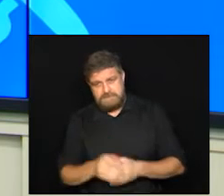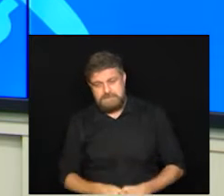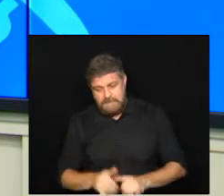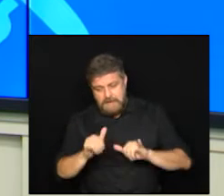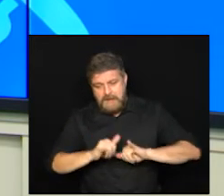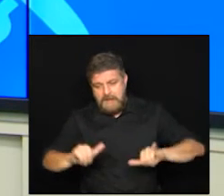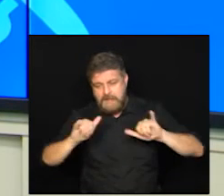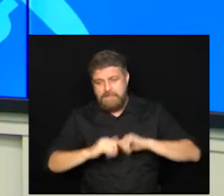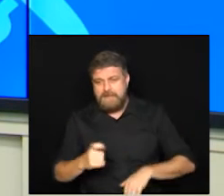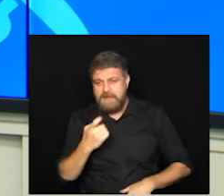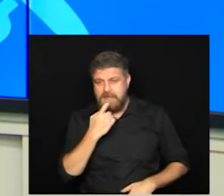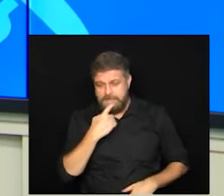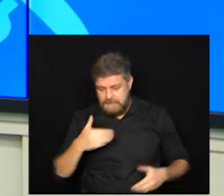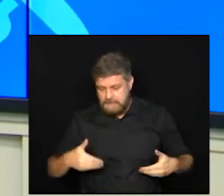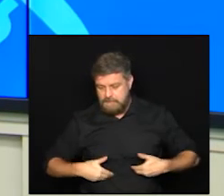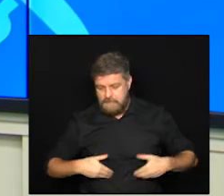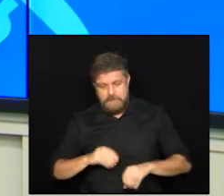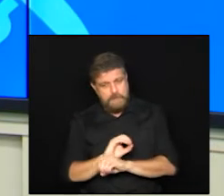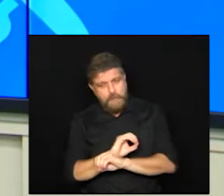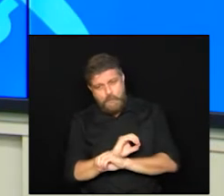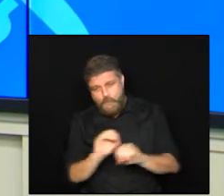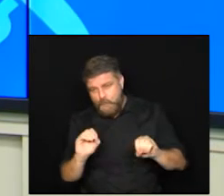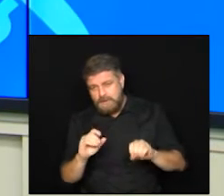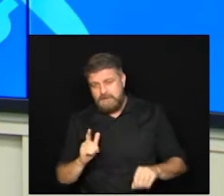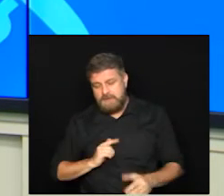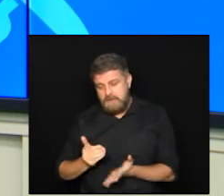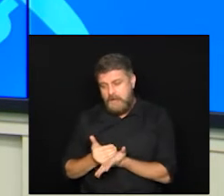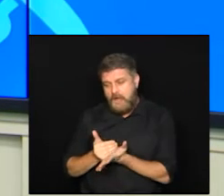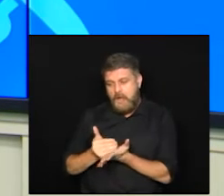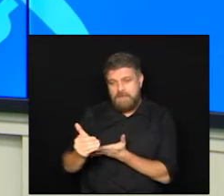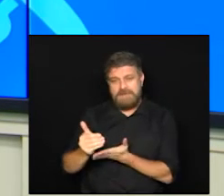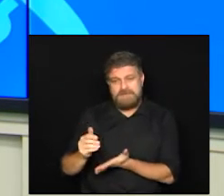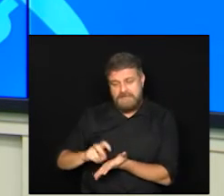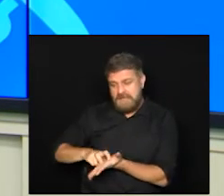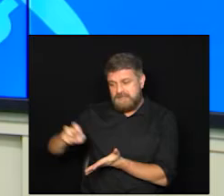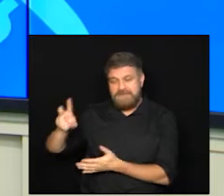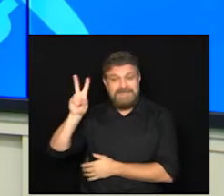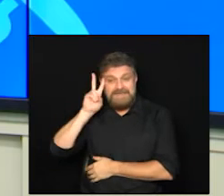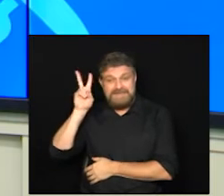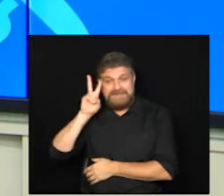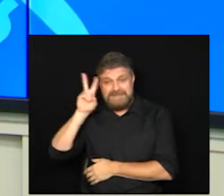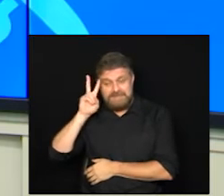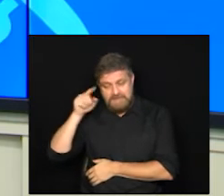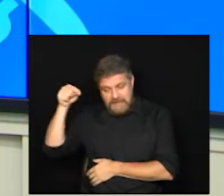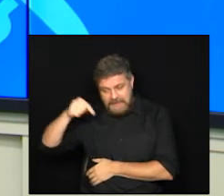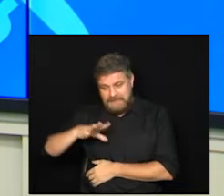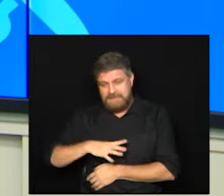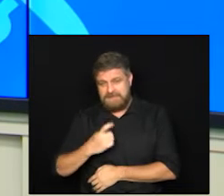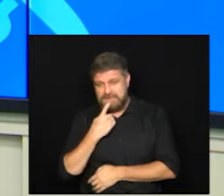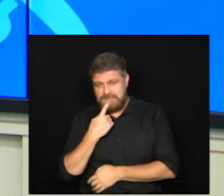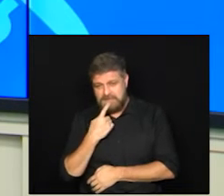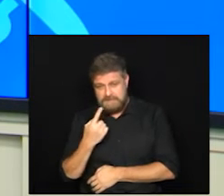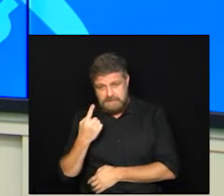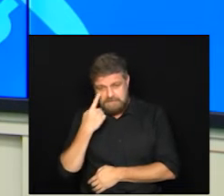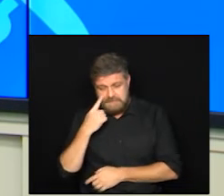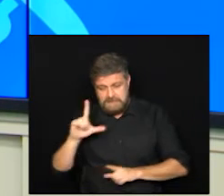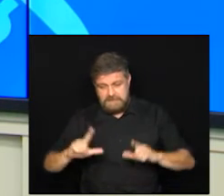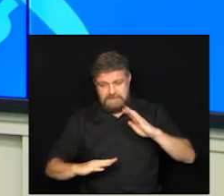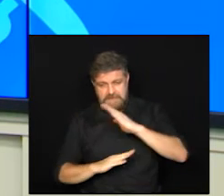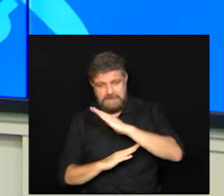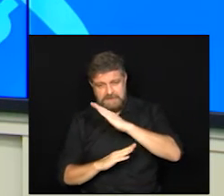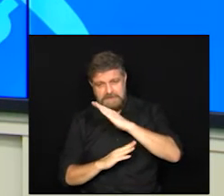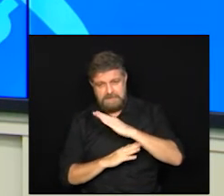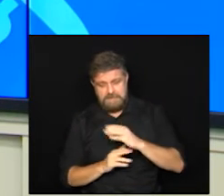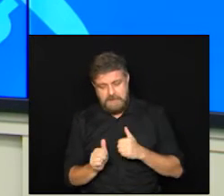campanha Campinas Sem Fome que teve início nesta segunda-feira aqui em Campinas e você aqui na TV Câmara